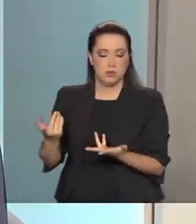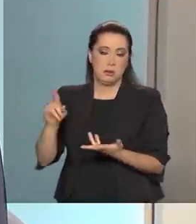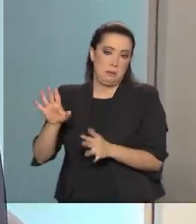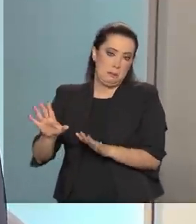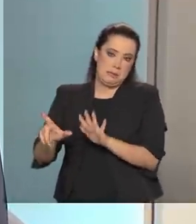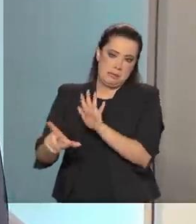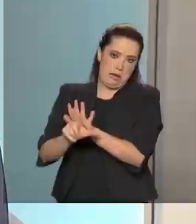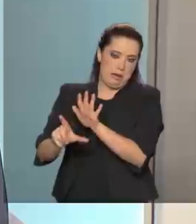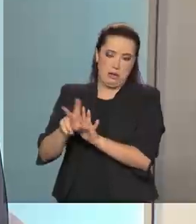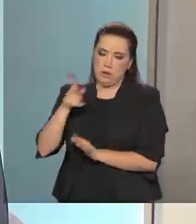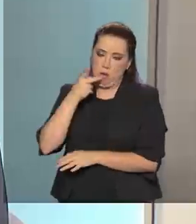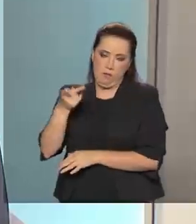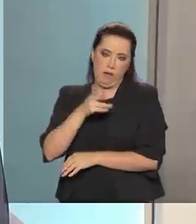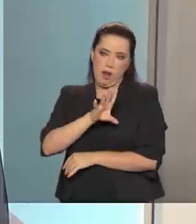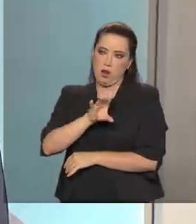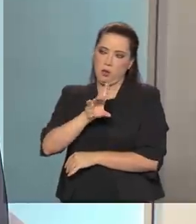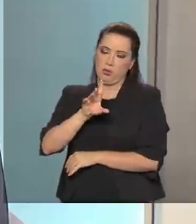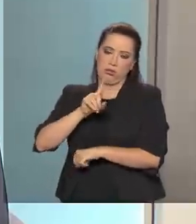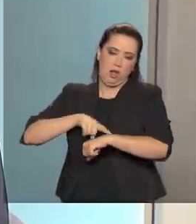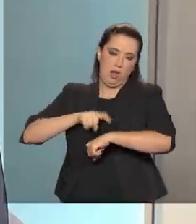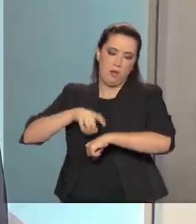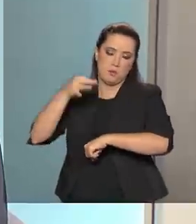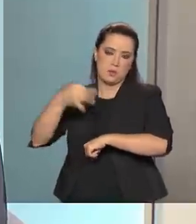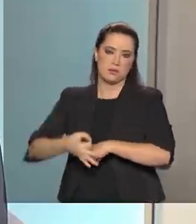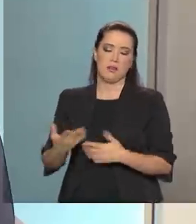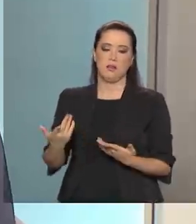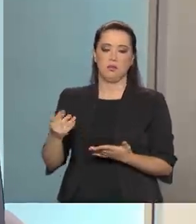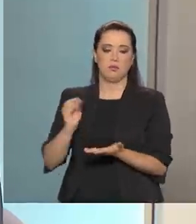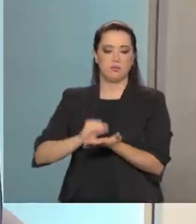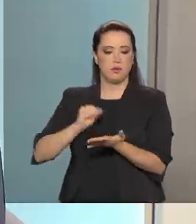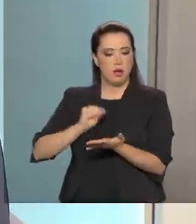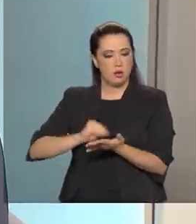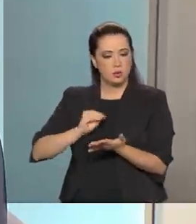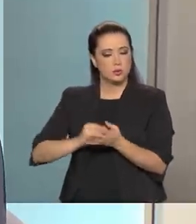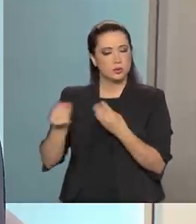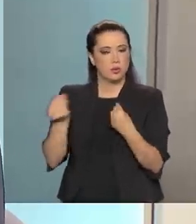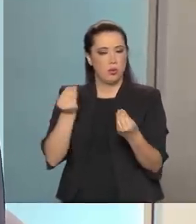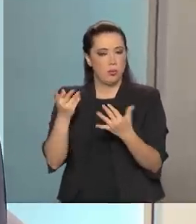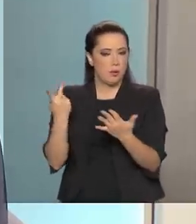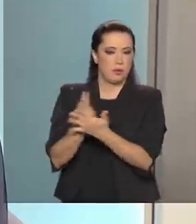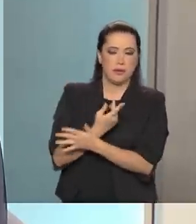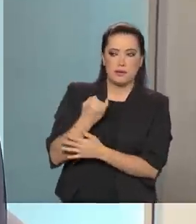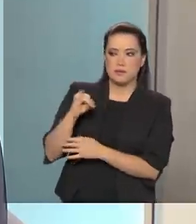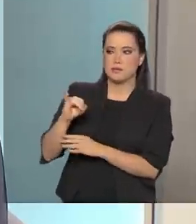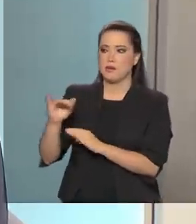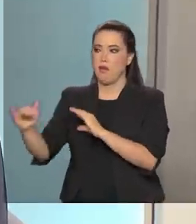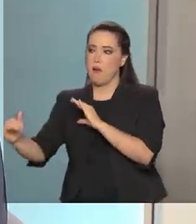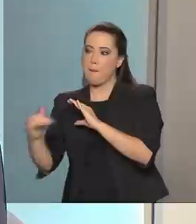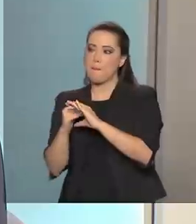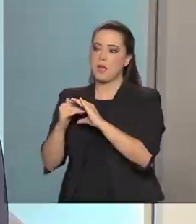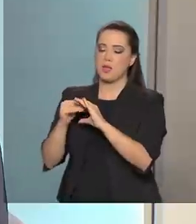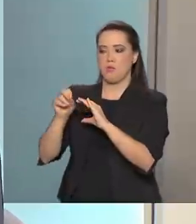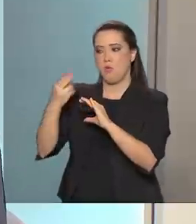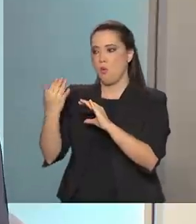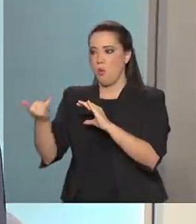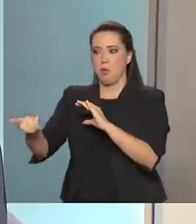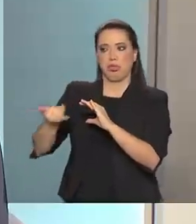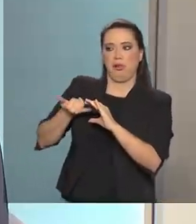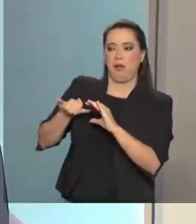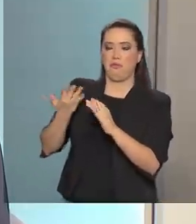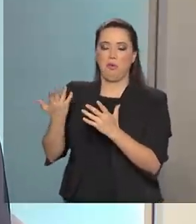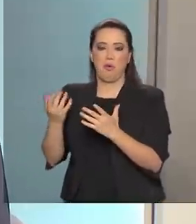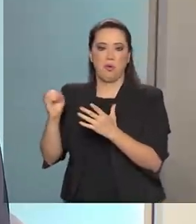tem para se fazer esse pronunciamento, essa informação, como ela vai ser feita, se é via e-mail ou via alguma